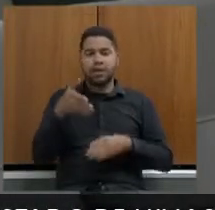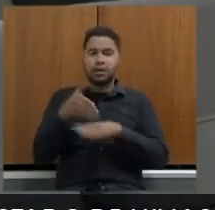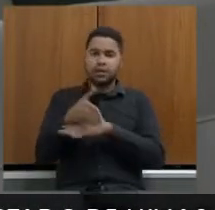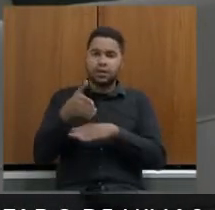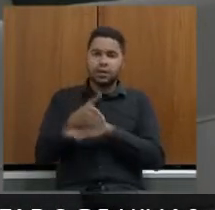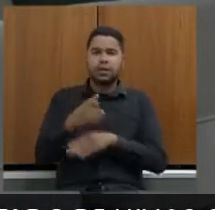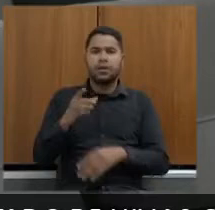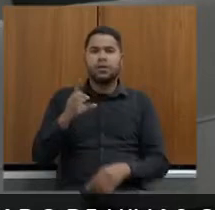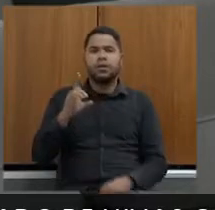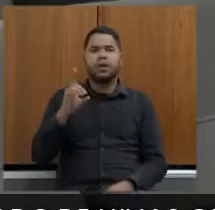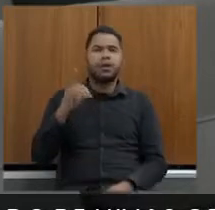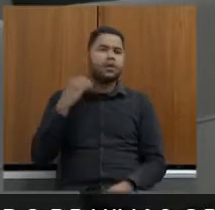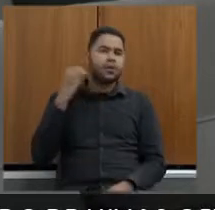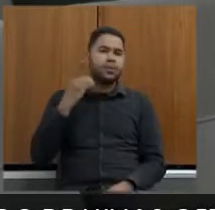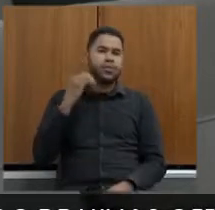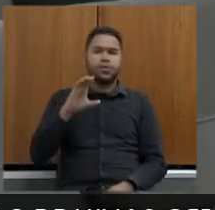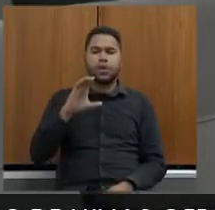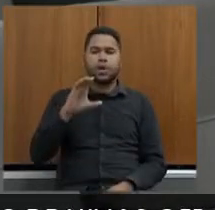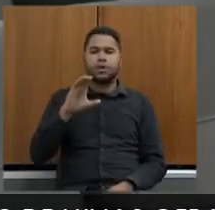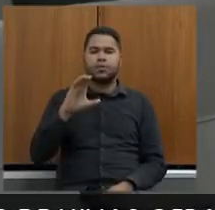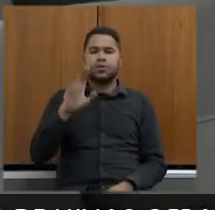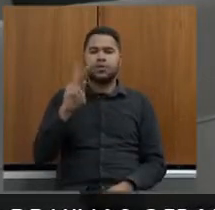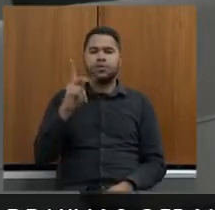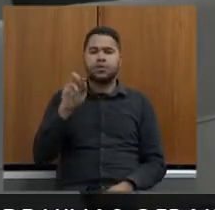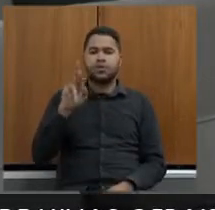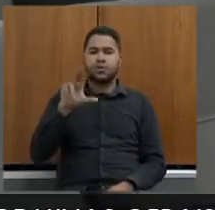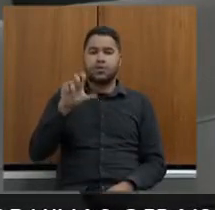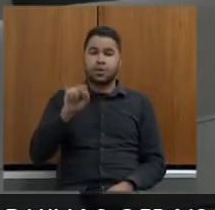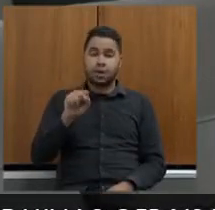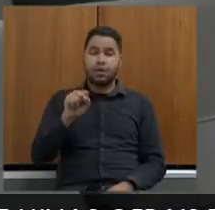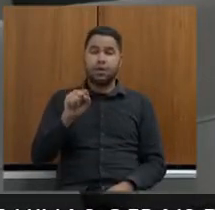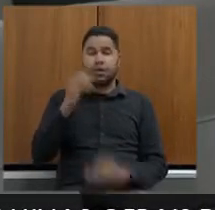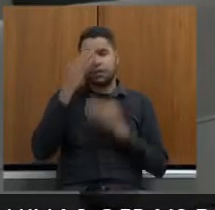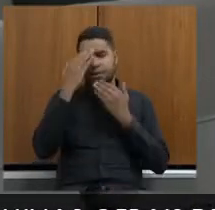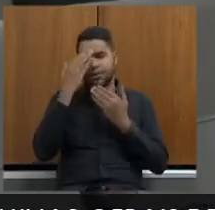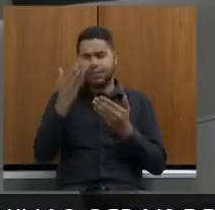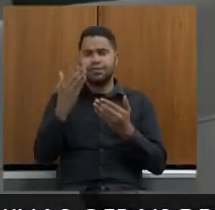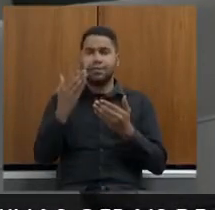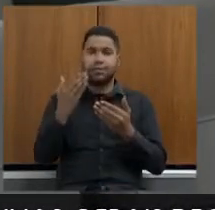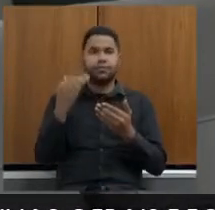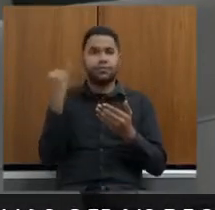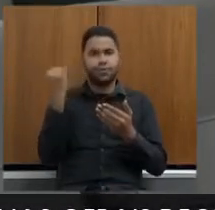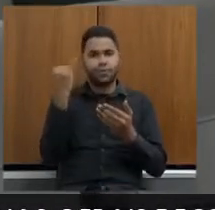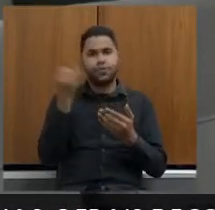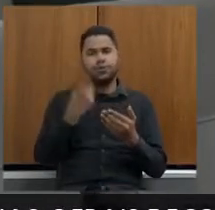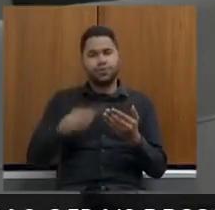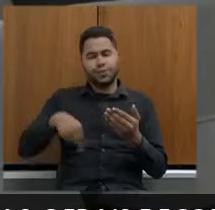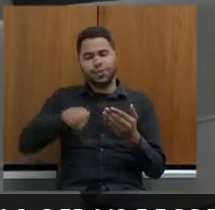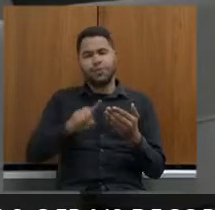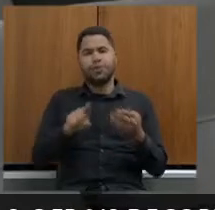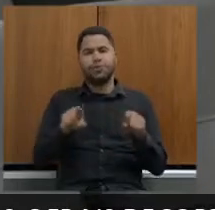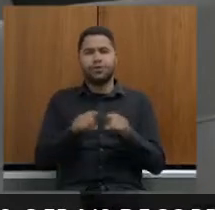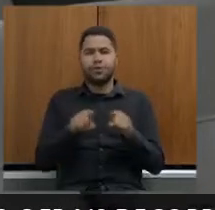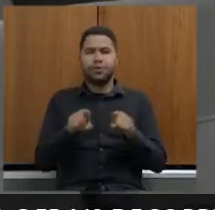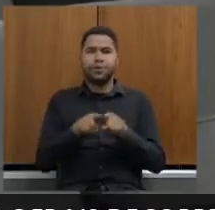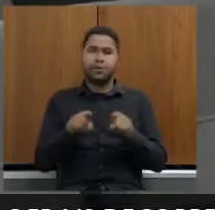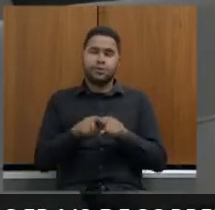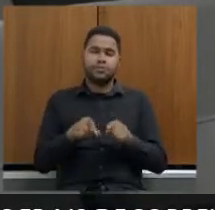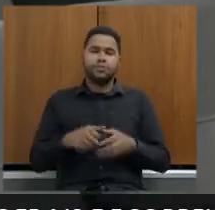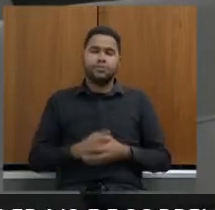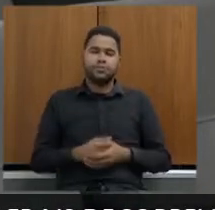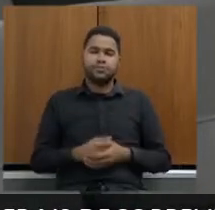deputado Charles por isso que queremos agradecer a ele esse pragmatismo que foi muito importante para nós teórico precisa ser